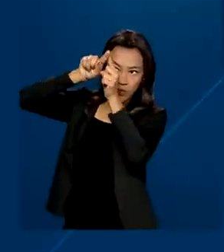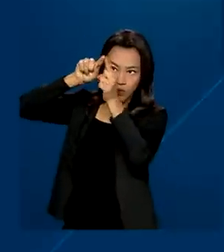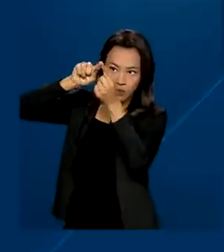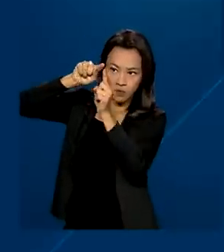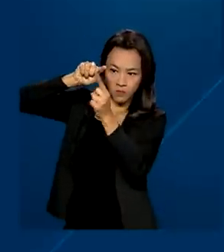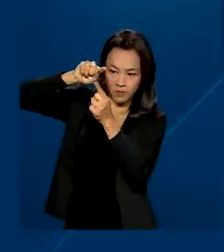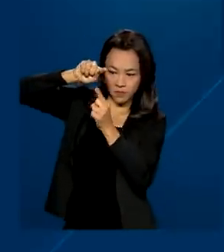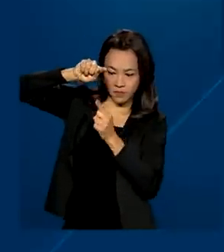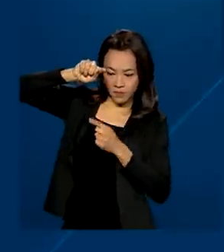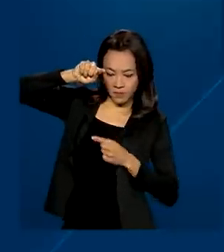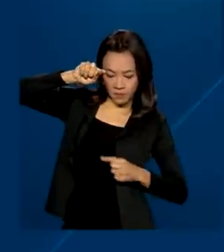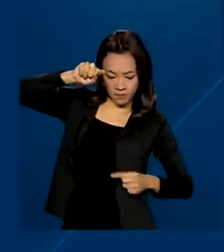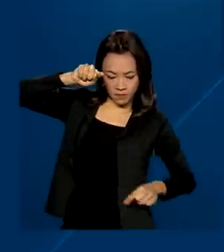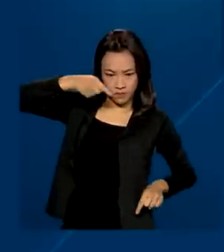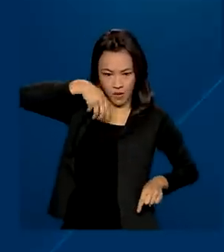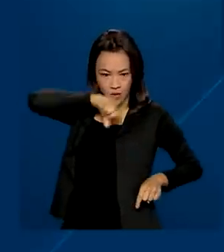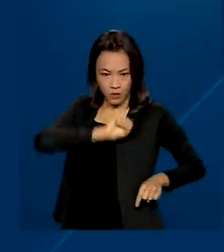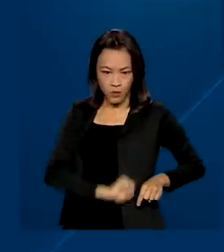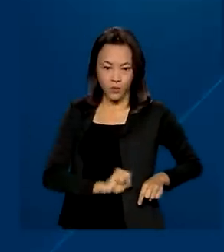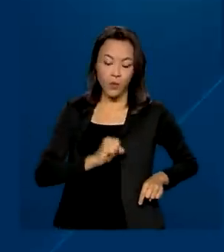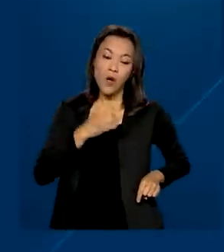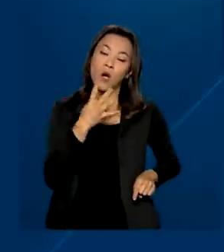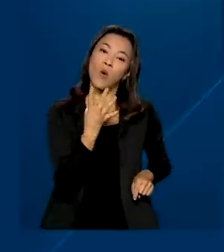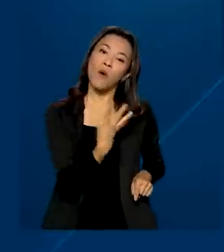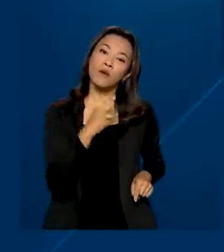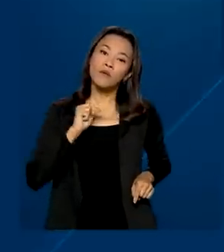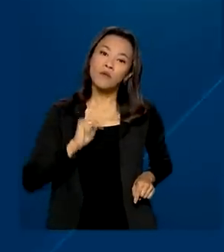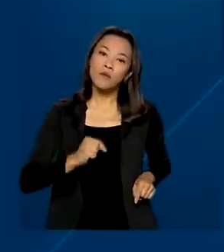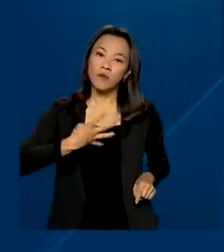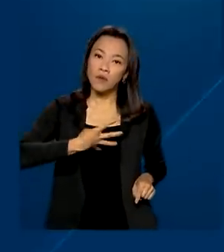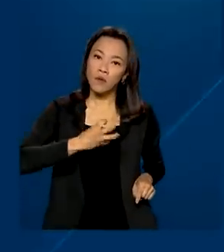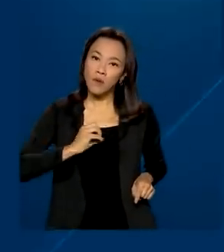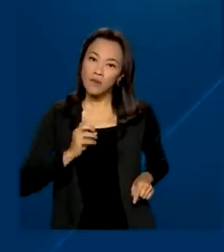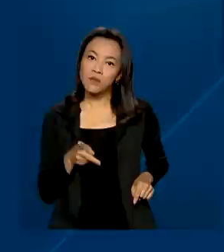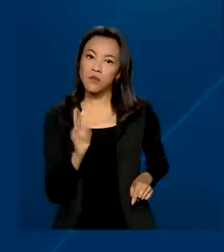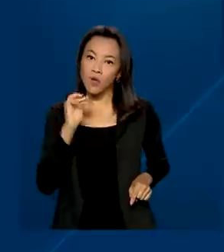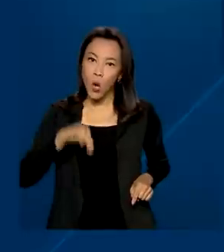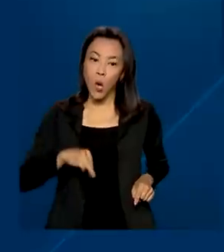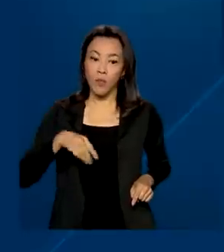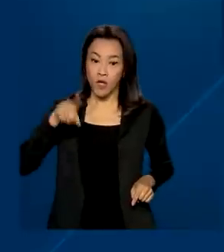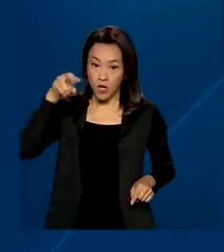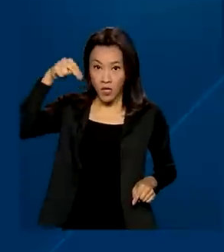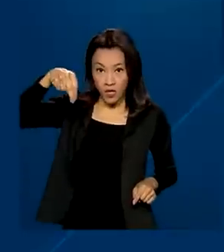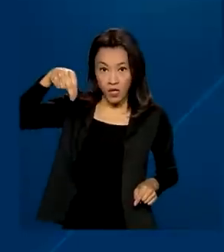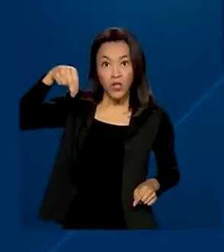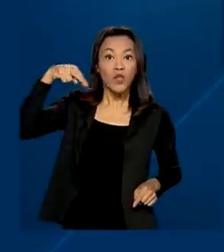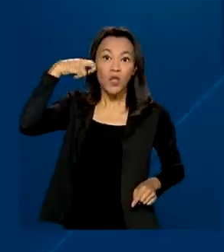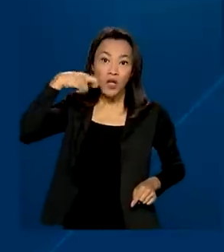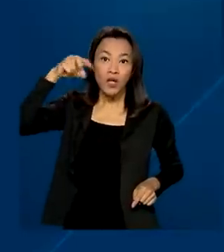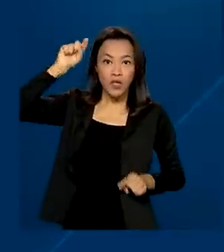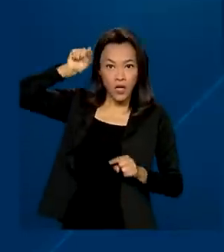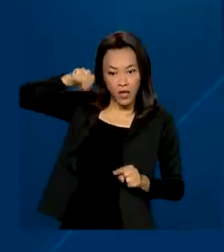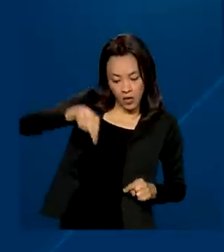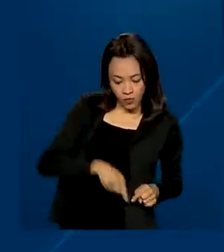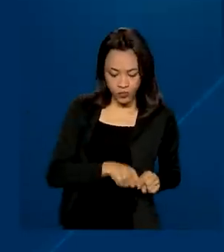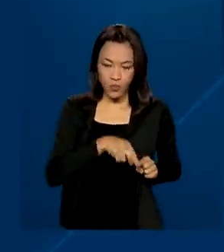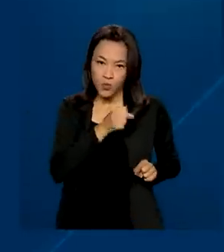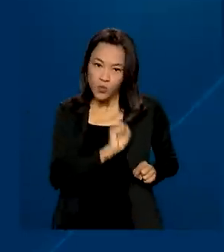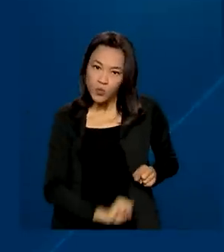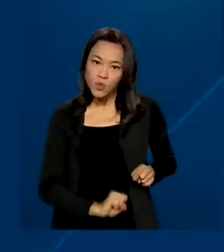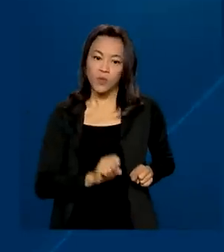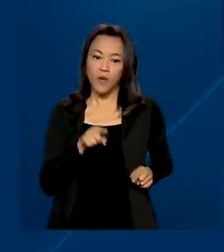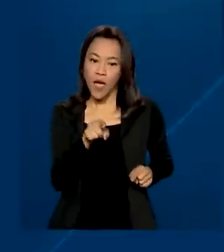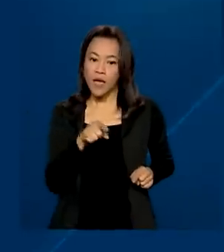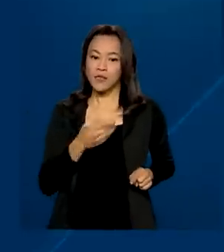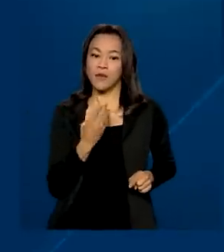litorânea, tem quase 4.400 quilômetros e vai do Rio Grande do Norte ao Rio Grande do Sul. A rodovia